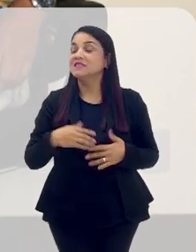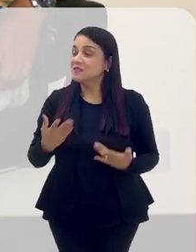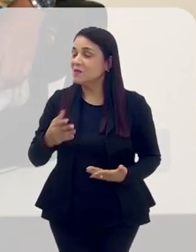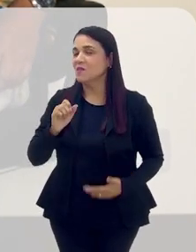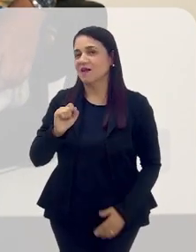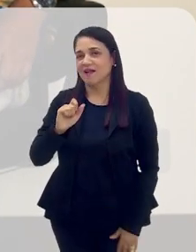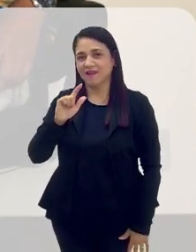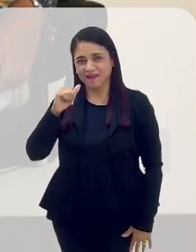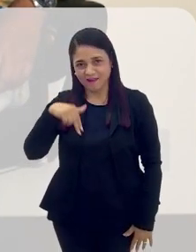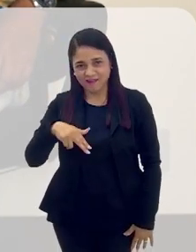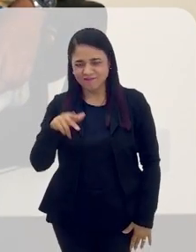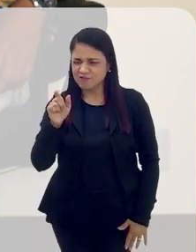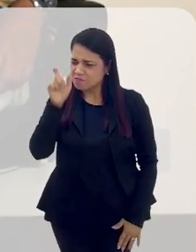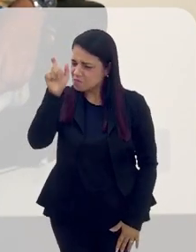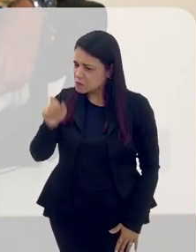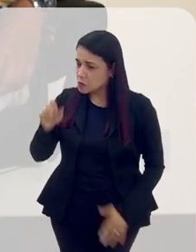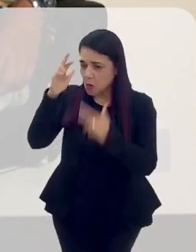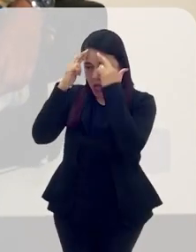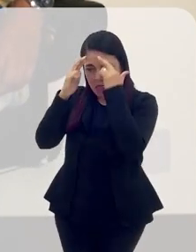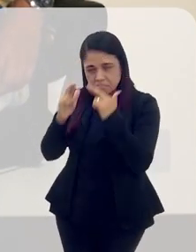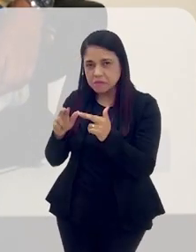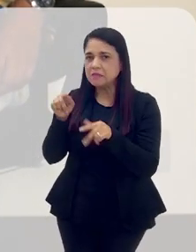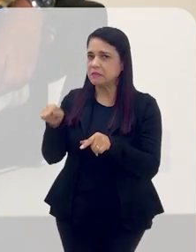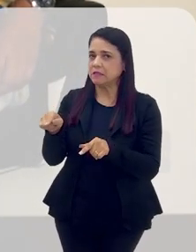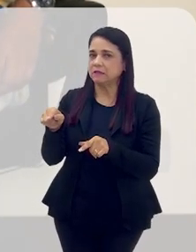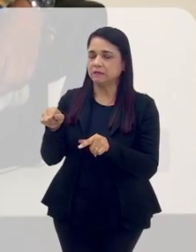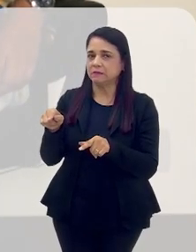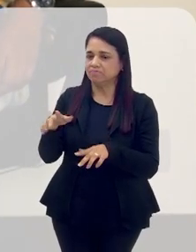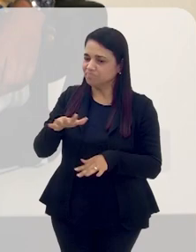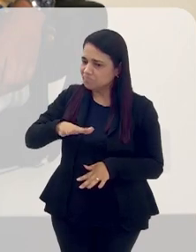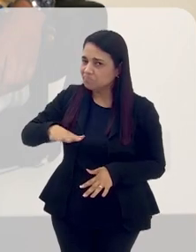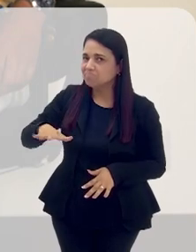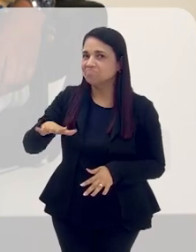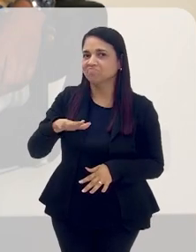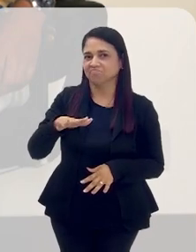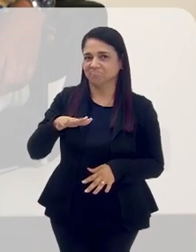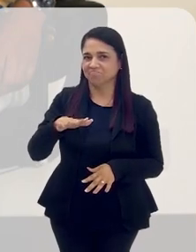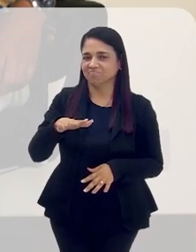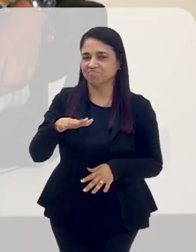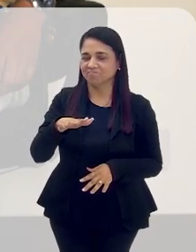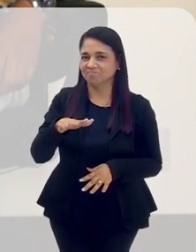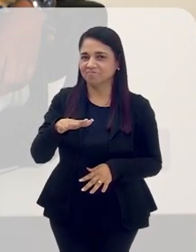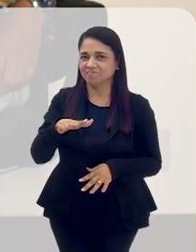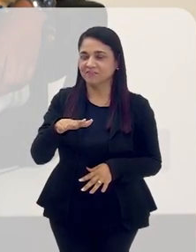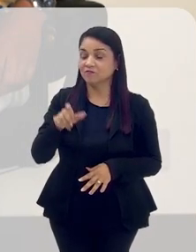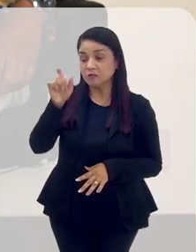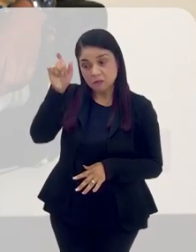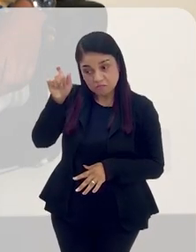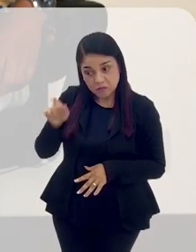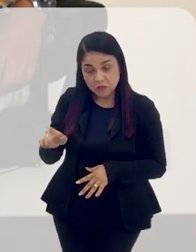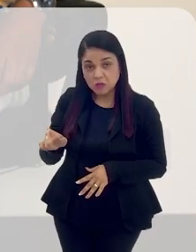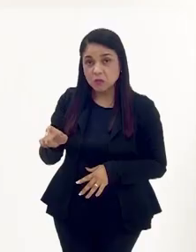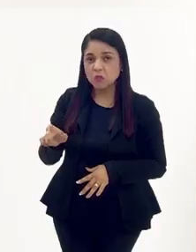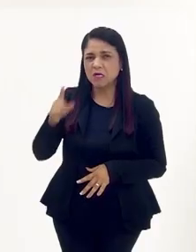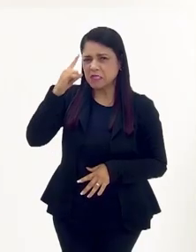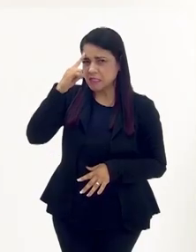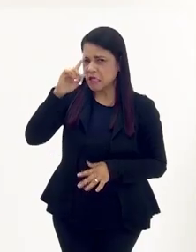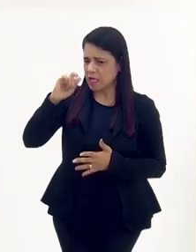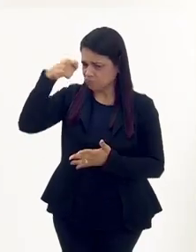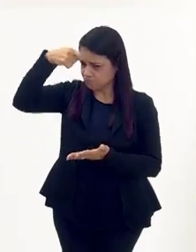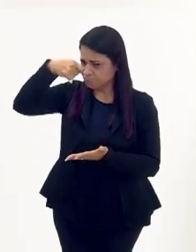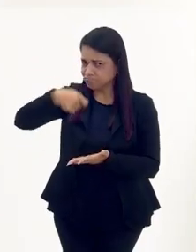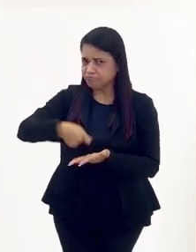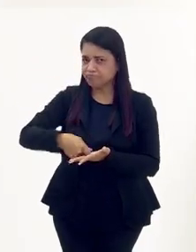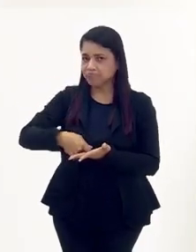Alan, você é uma pessoa muito bem respeitada no meio, você é uma pessoa, suas